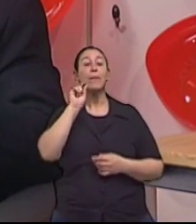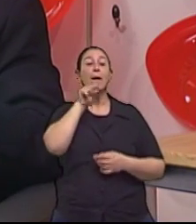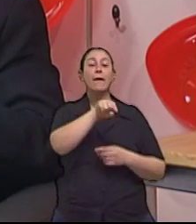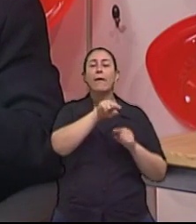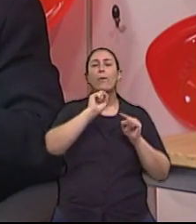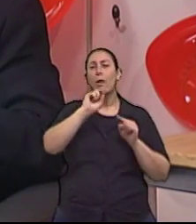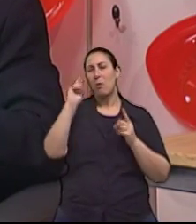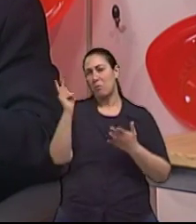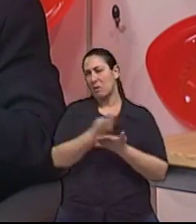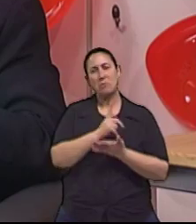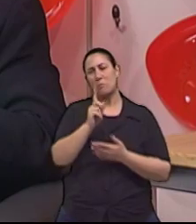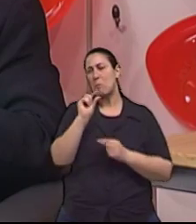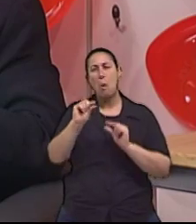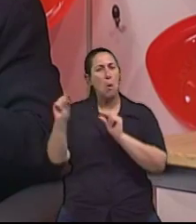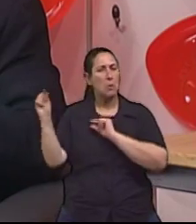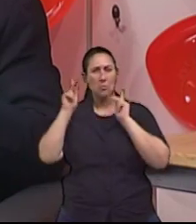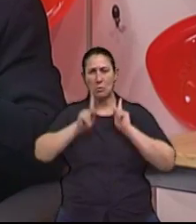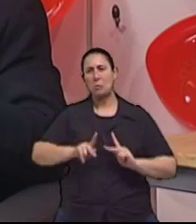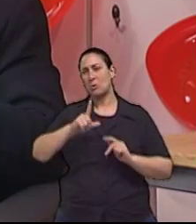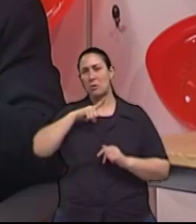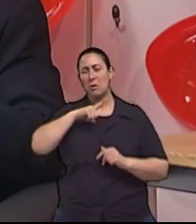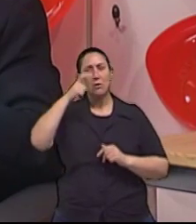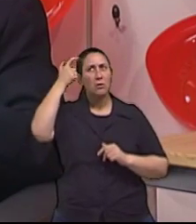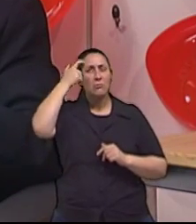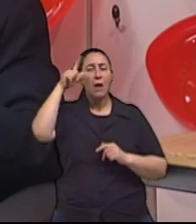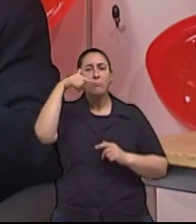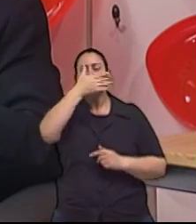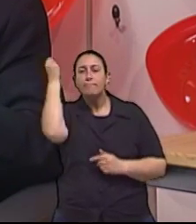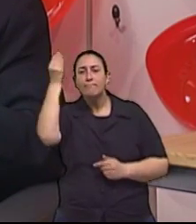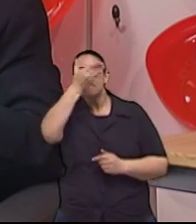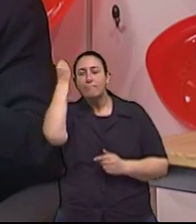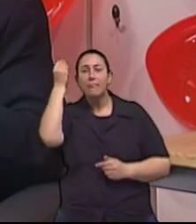ou seja, não chega nem a metade, né, Alzheimer puro.